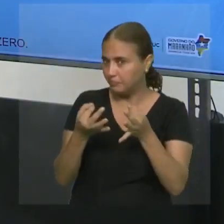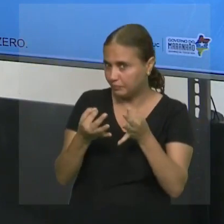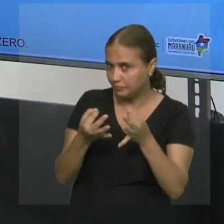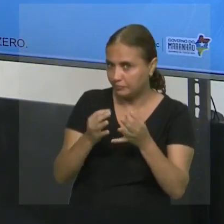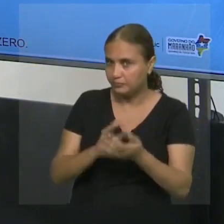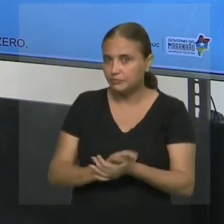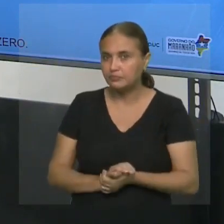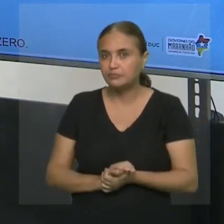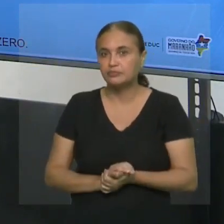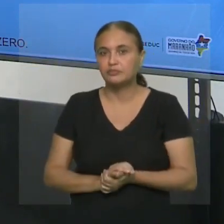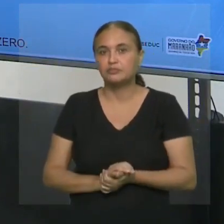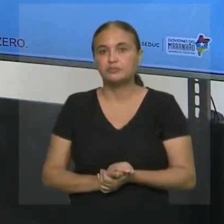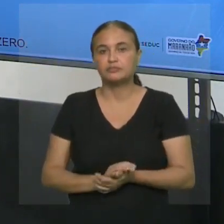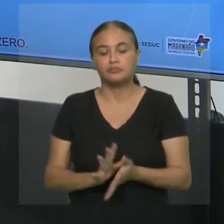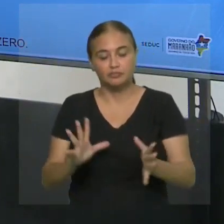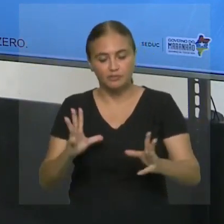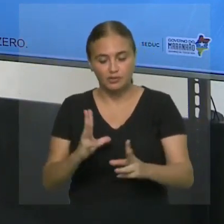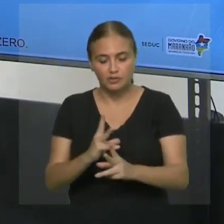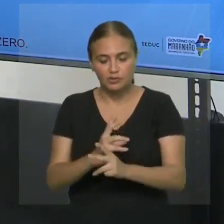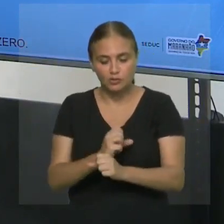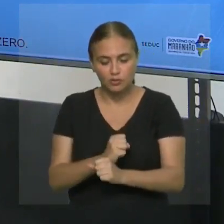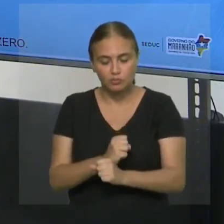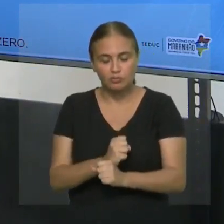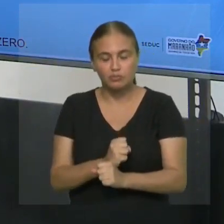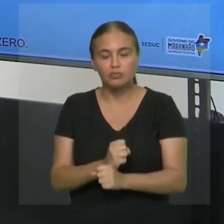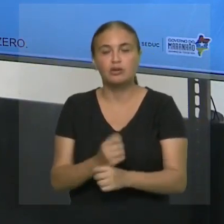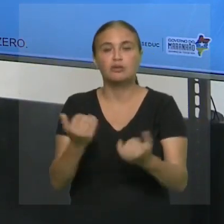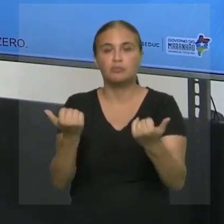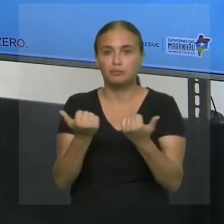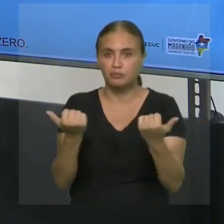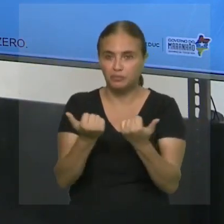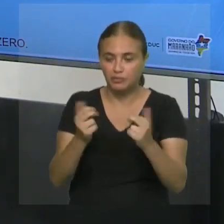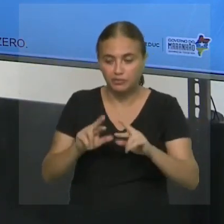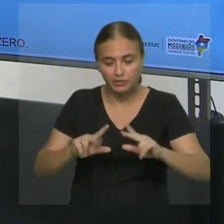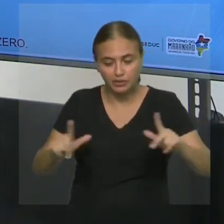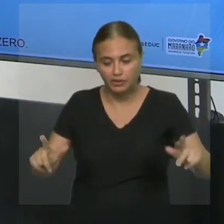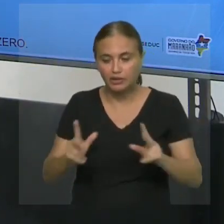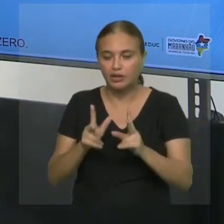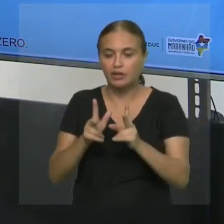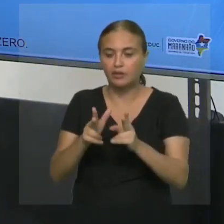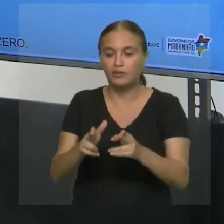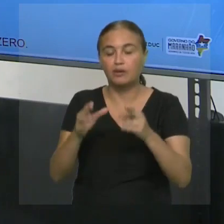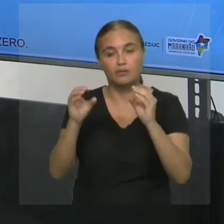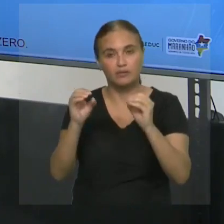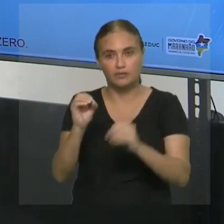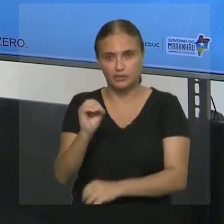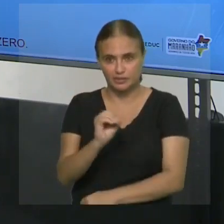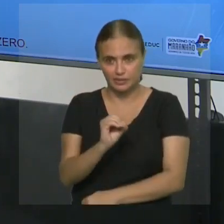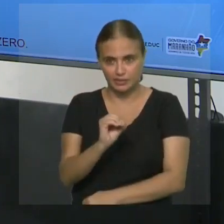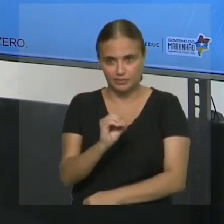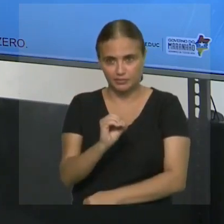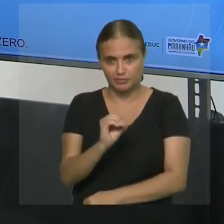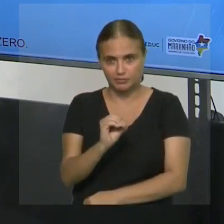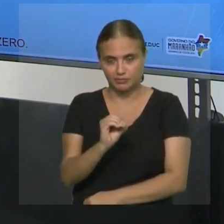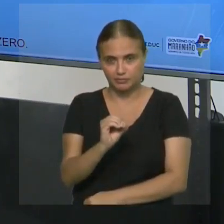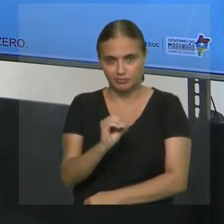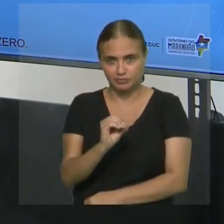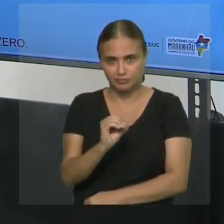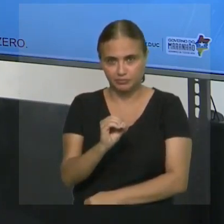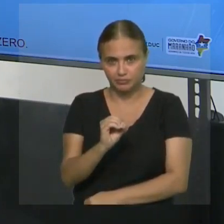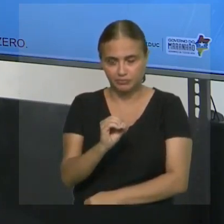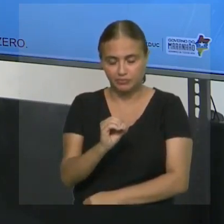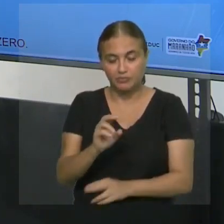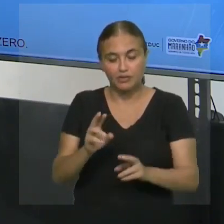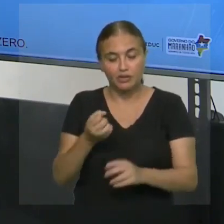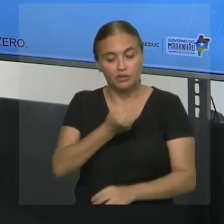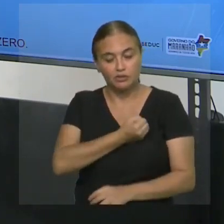tenho soma de dois números inteiros opostos é igual a zero. Quando é que isso acontece? Sempre. Tem dois números